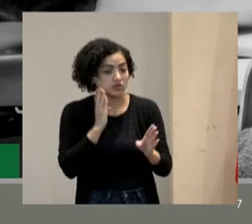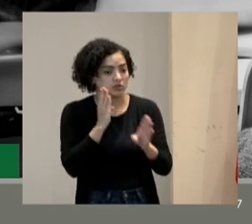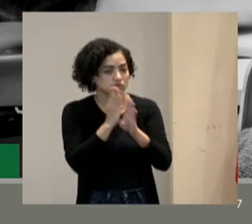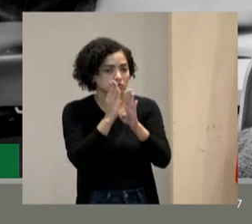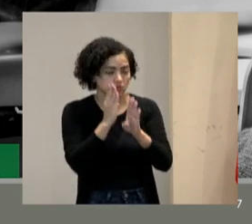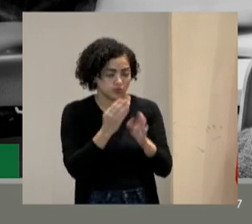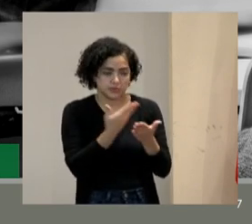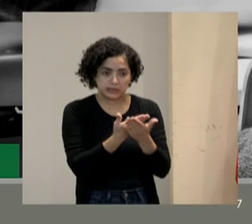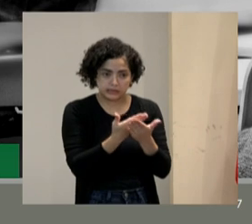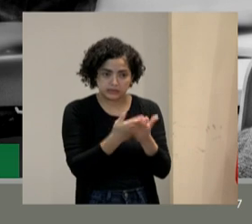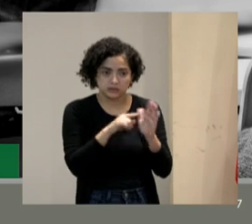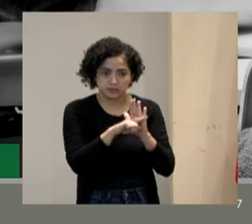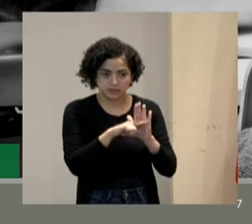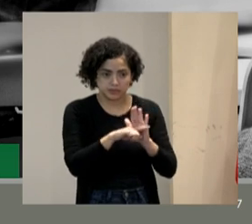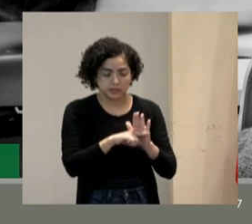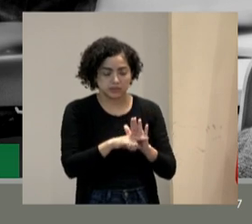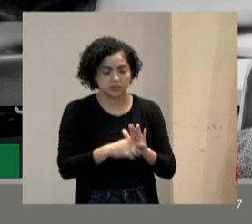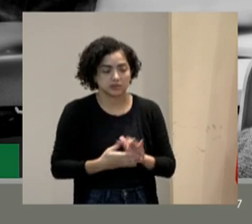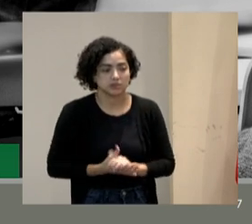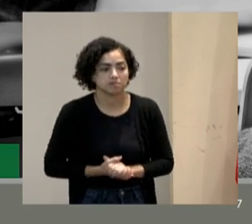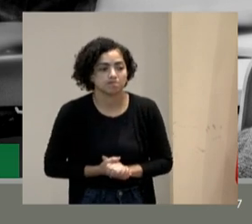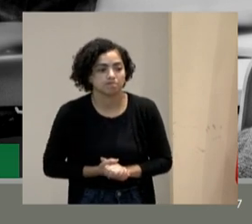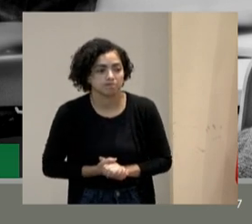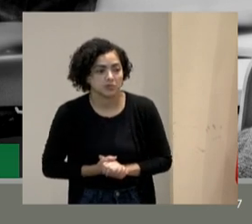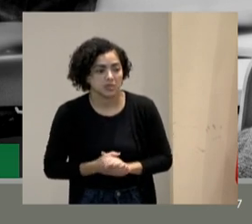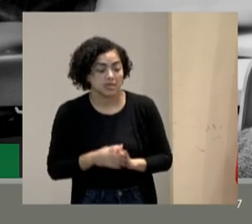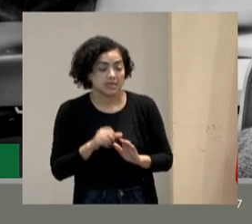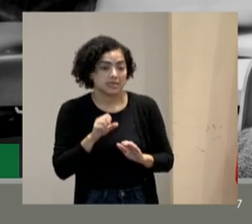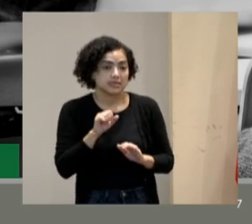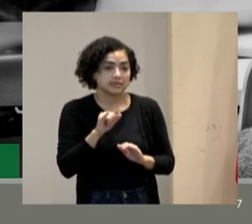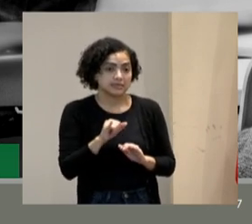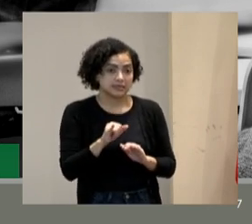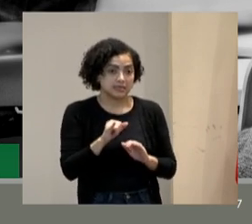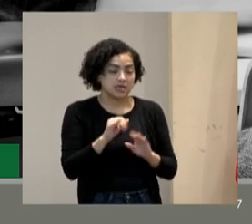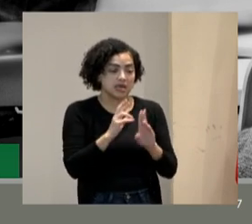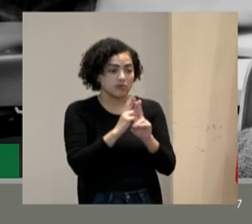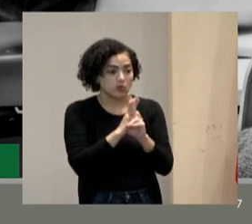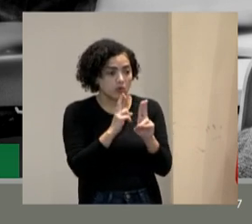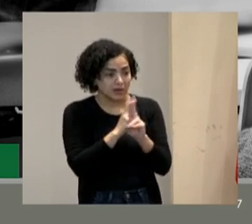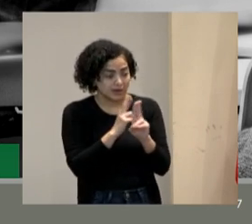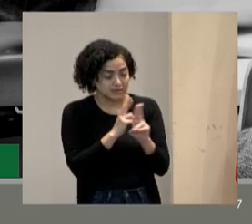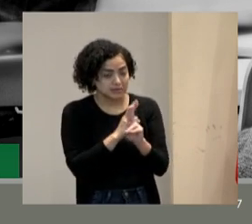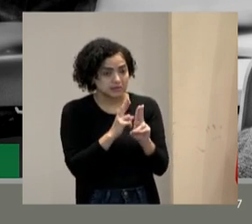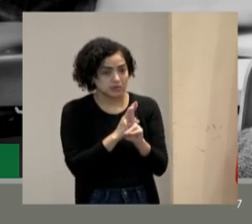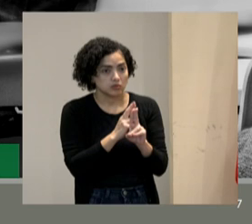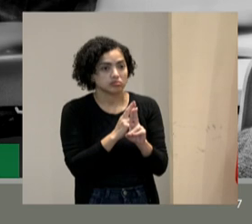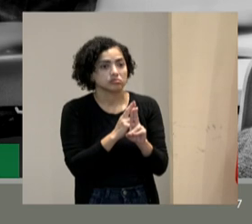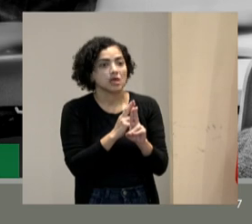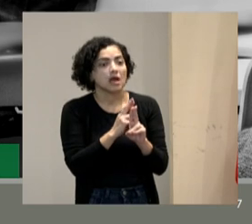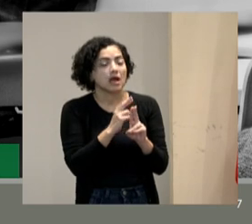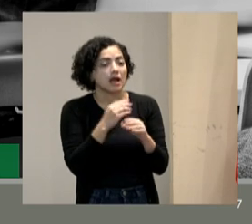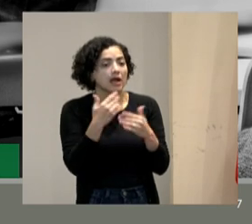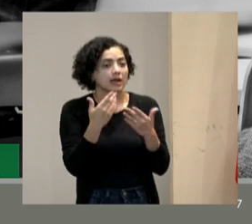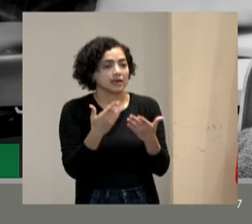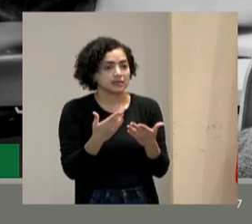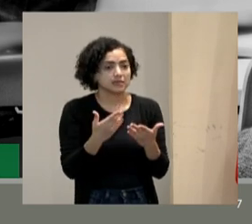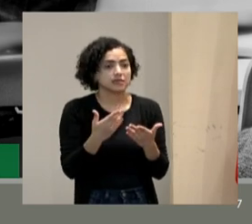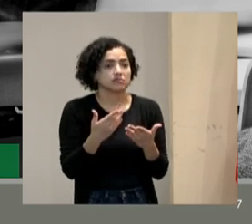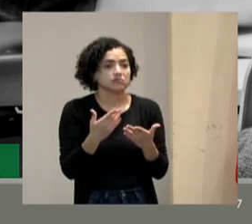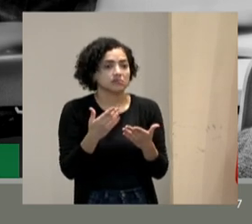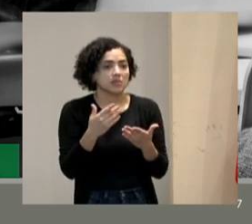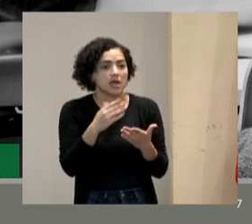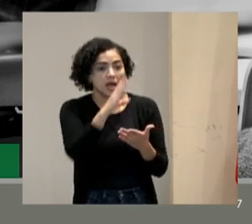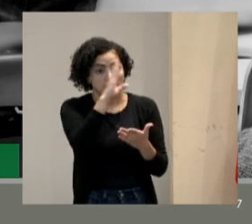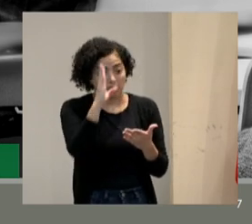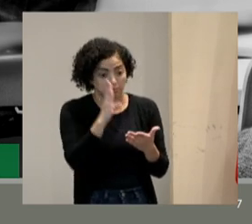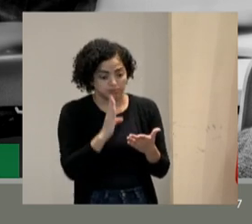estudos. Se a gente fizer uma correlação e aí eu esqueço a população brasileira